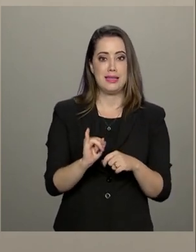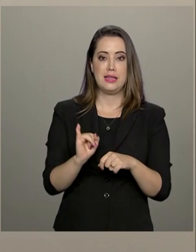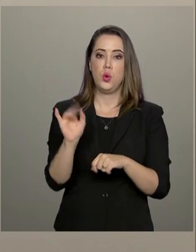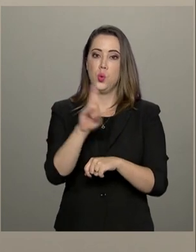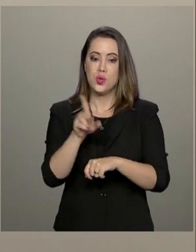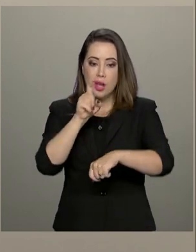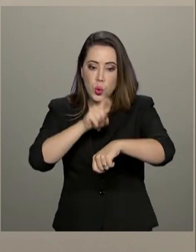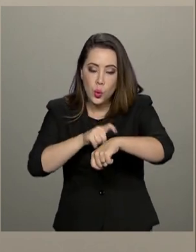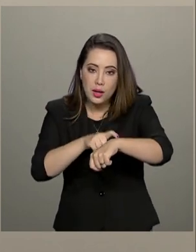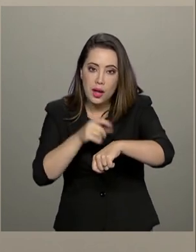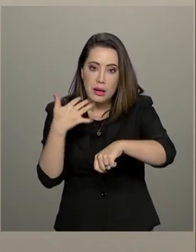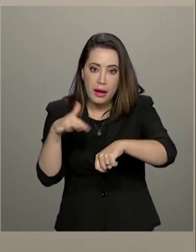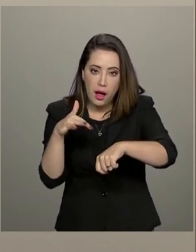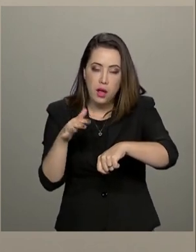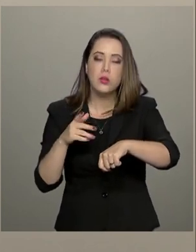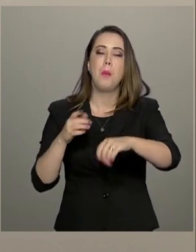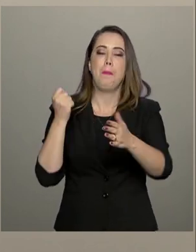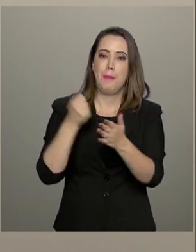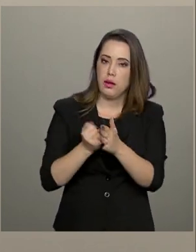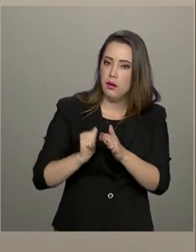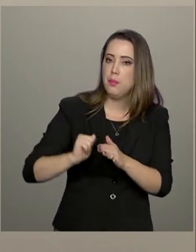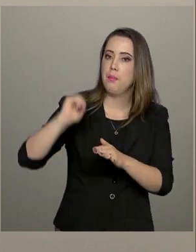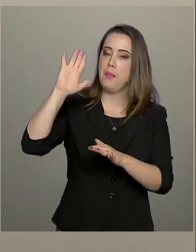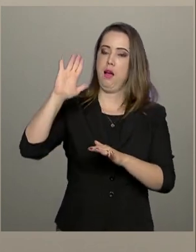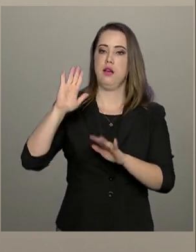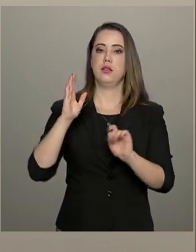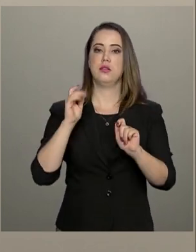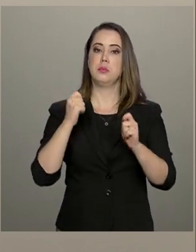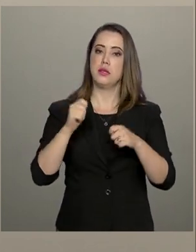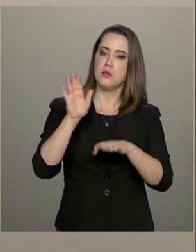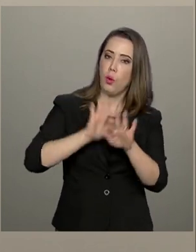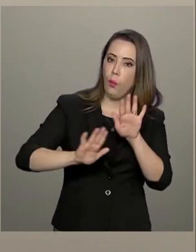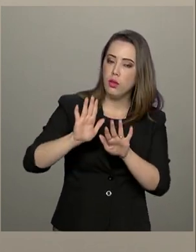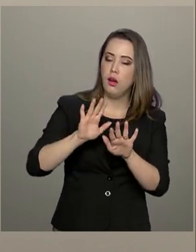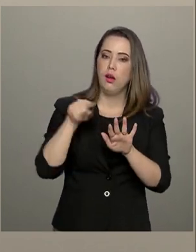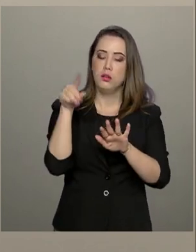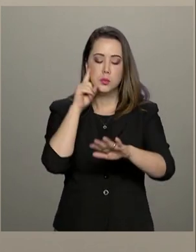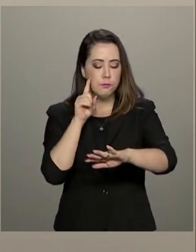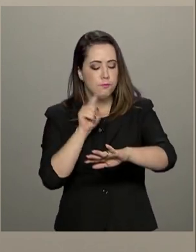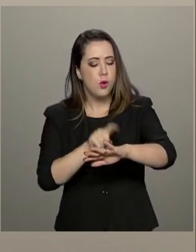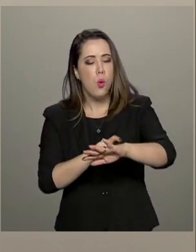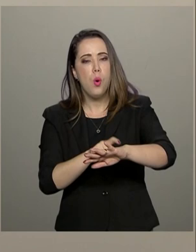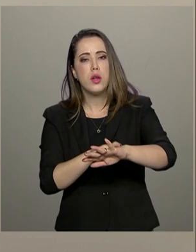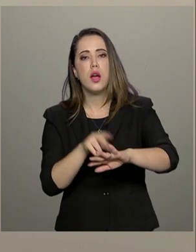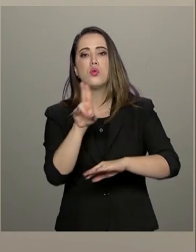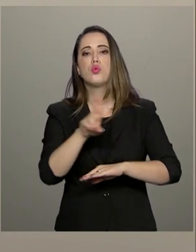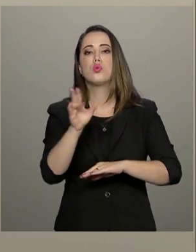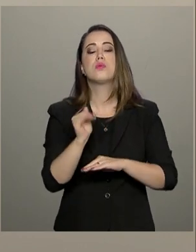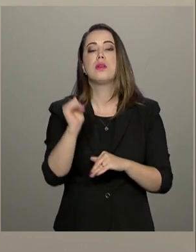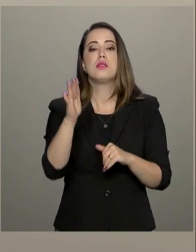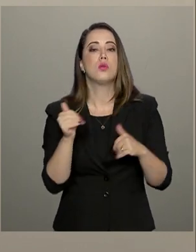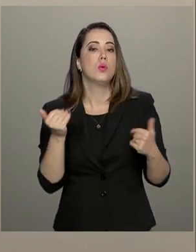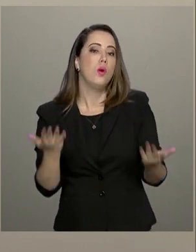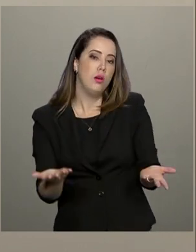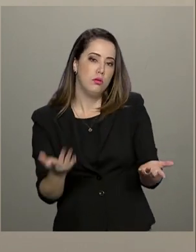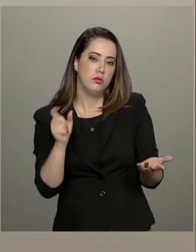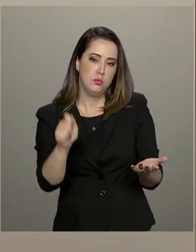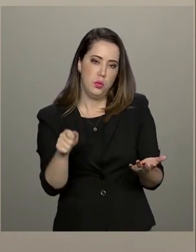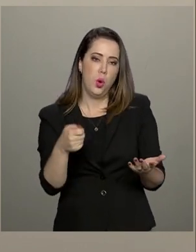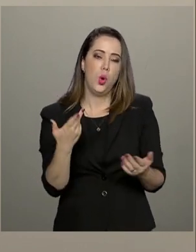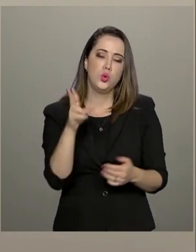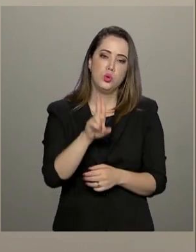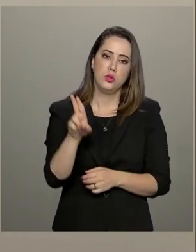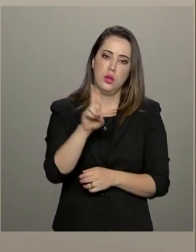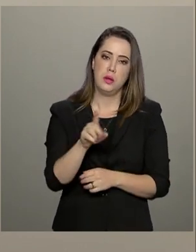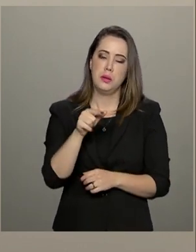horários fora ponta, ele vai acabar pagando mais caro a conta de luz. Mas se ele conseguir deslocar, ou se ele já tem essa característica, tanto o